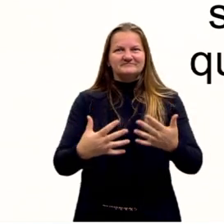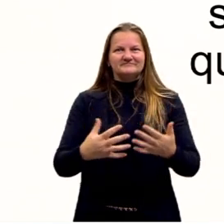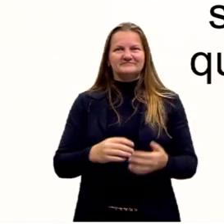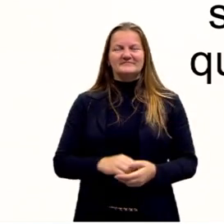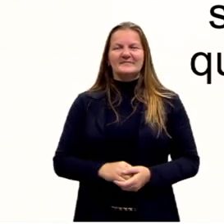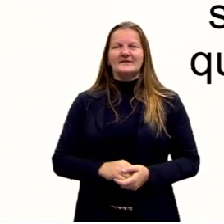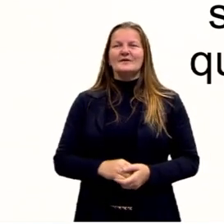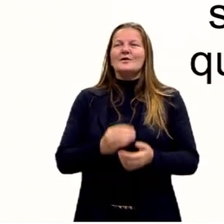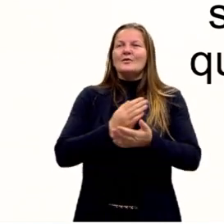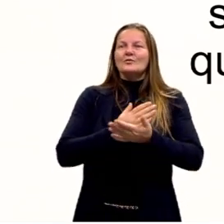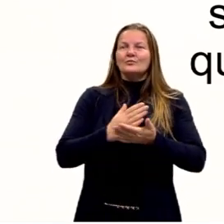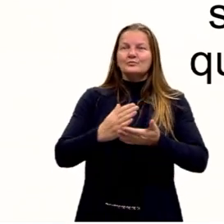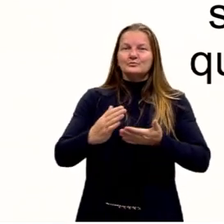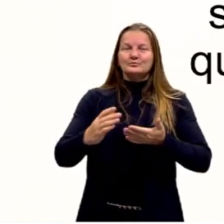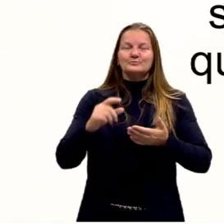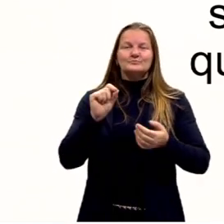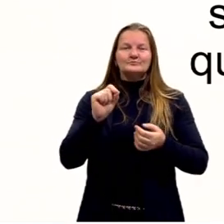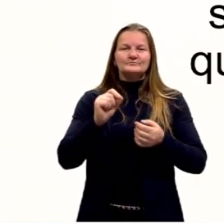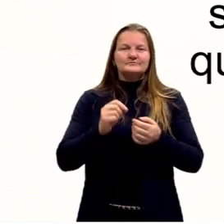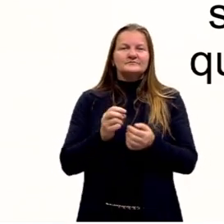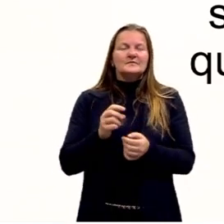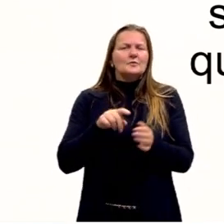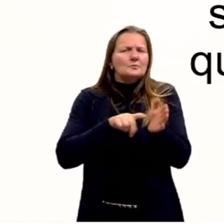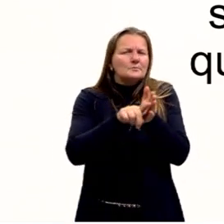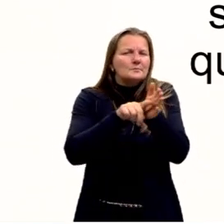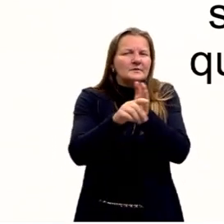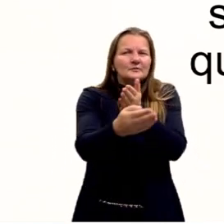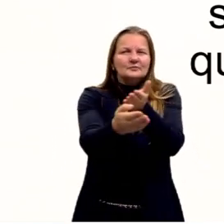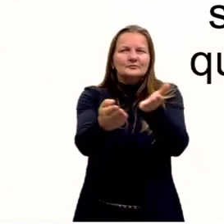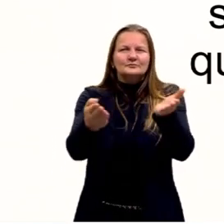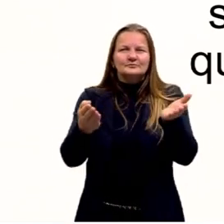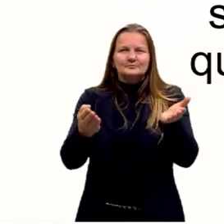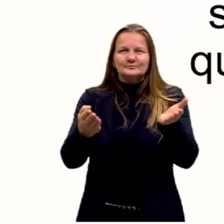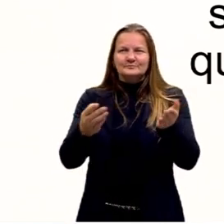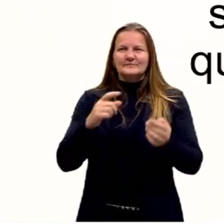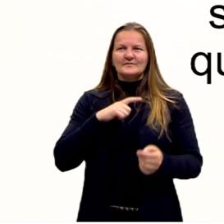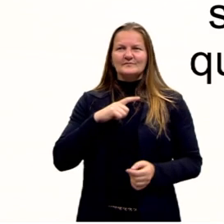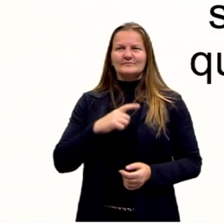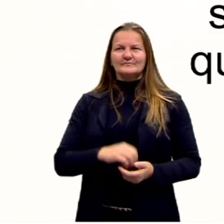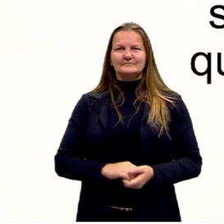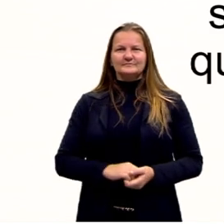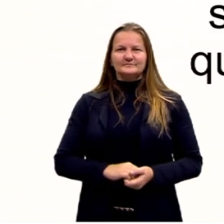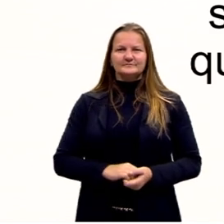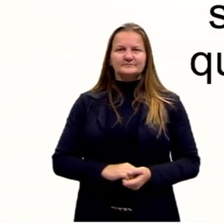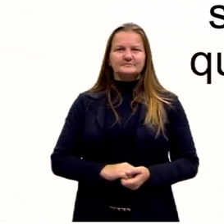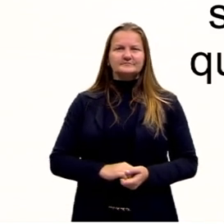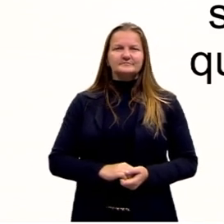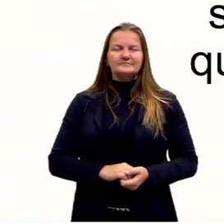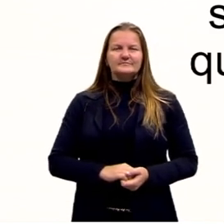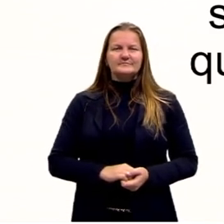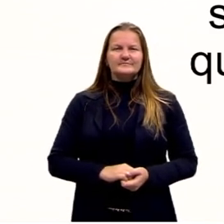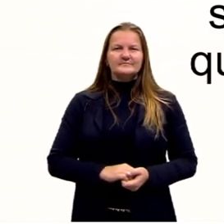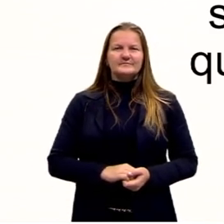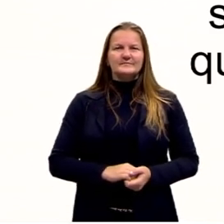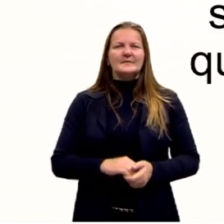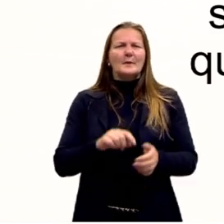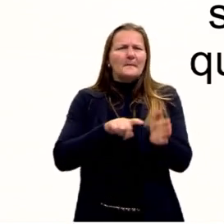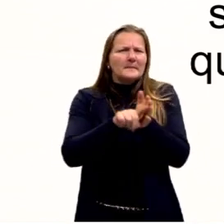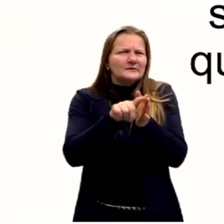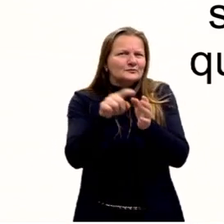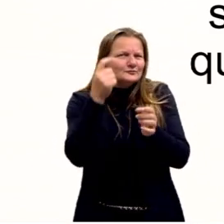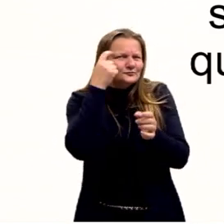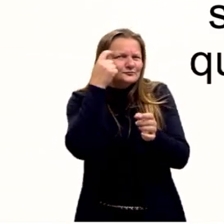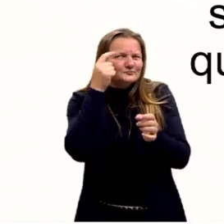E eu começo aí, como sempre, questionando vocês, fazendo, botando aquela pulguinha aí na cabeça de